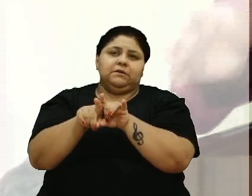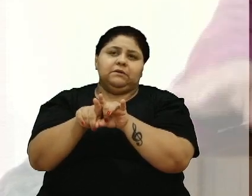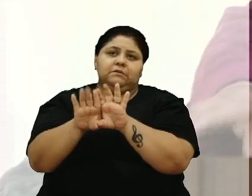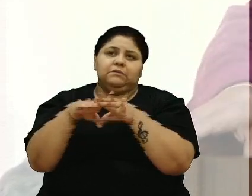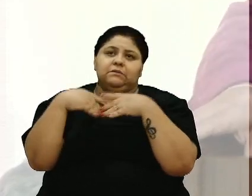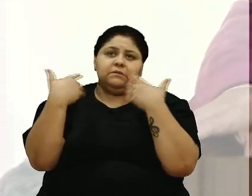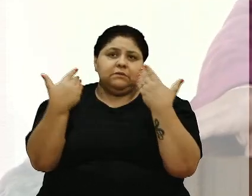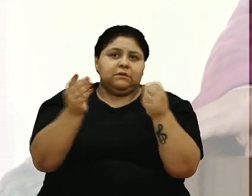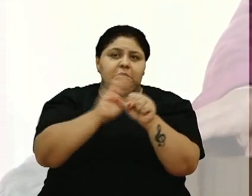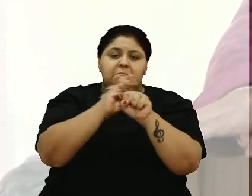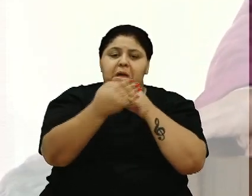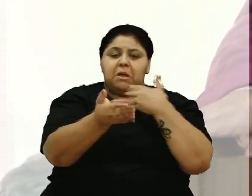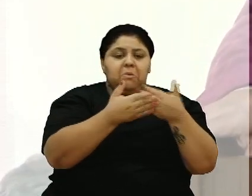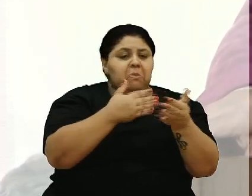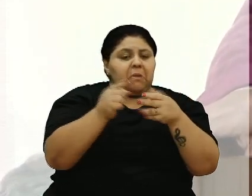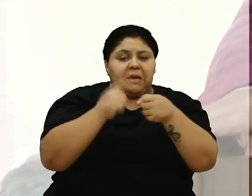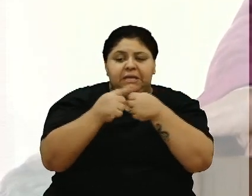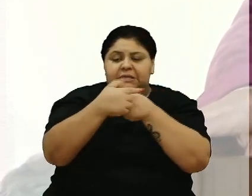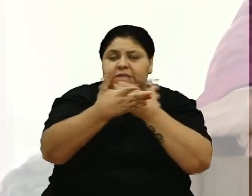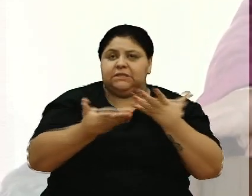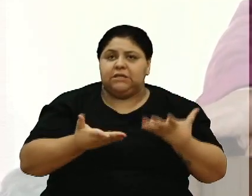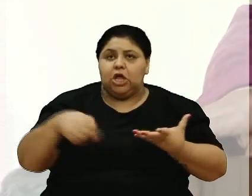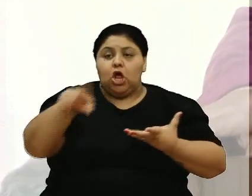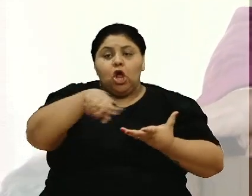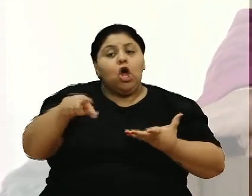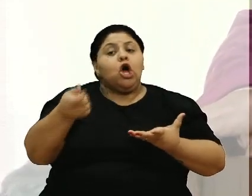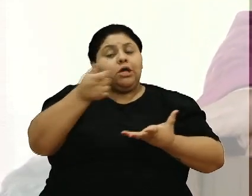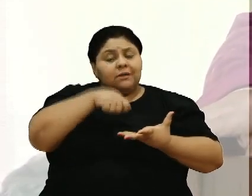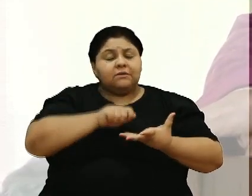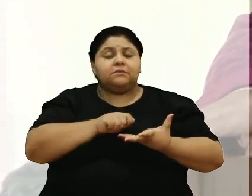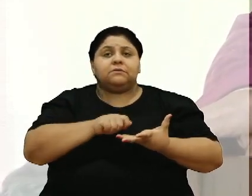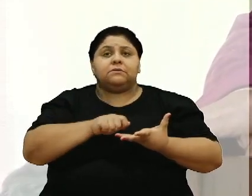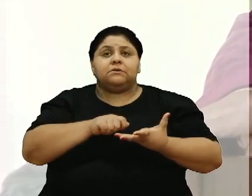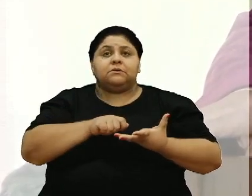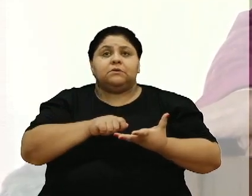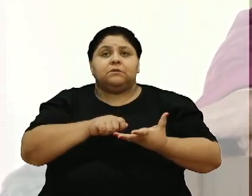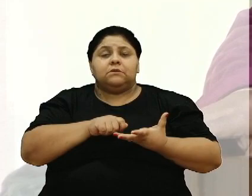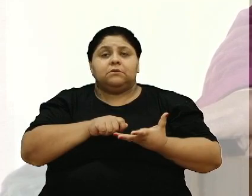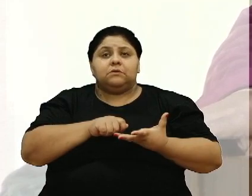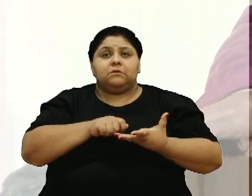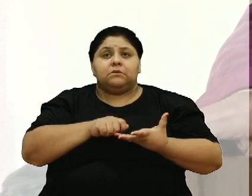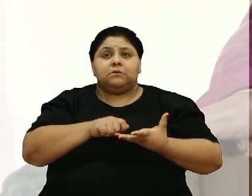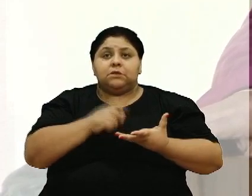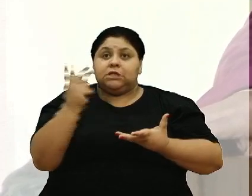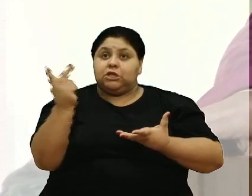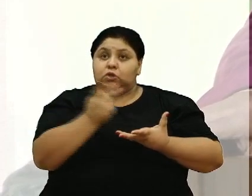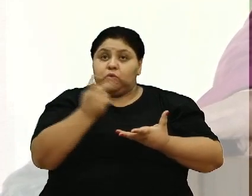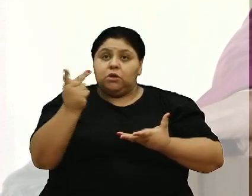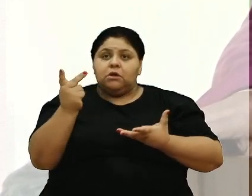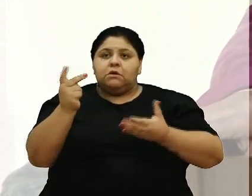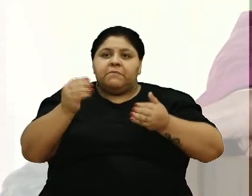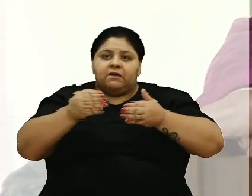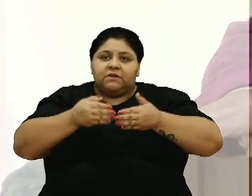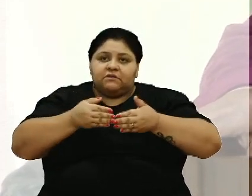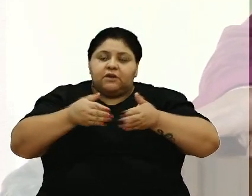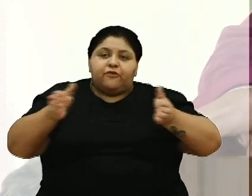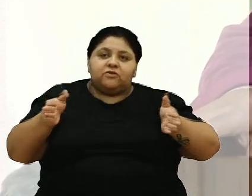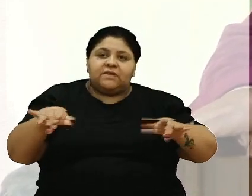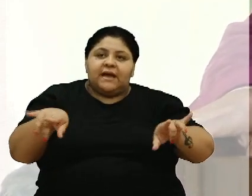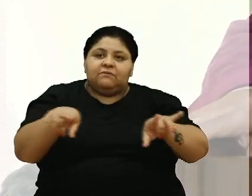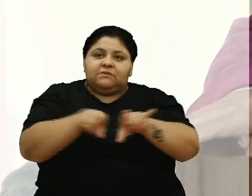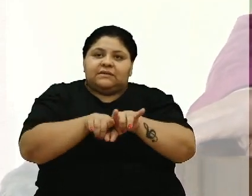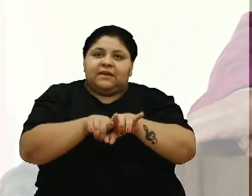o bairro que for dessa cidade o que nós precisamos as comportas tem duas comportas que essas comportas